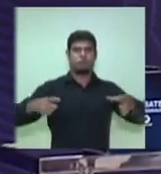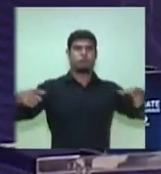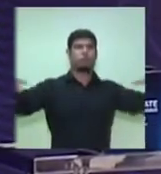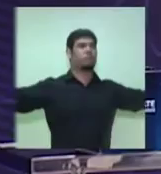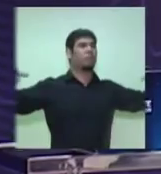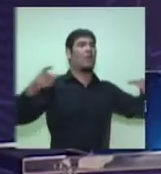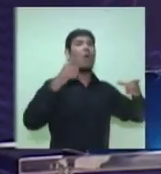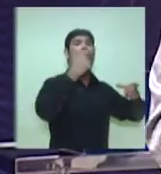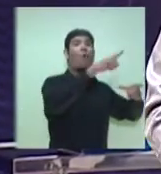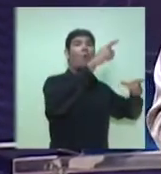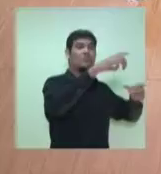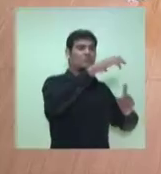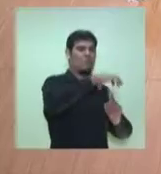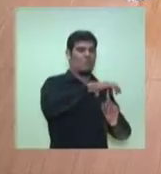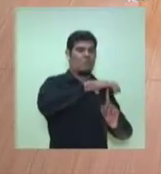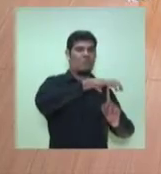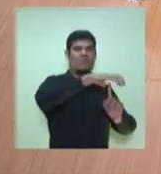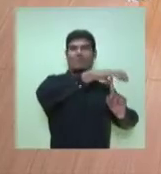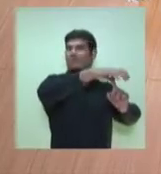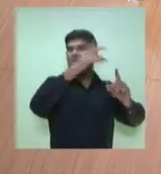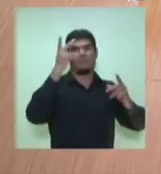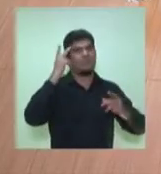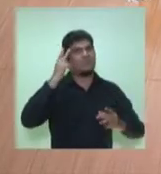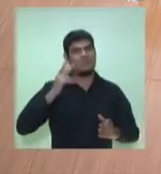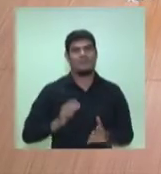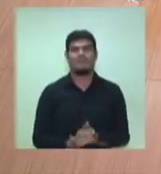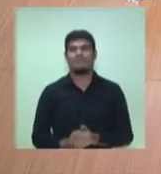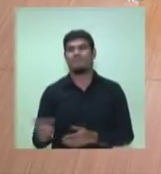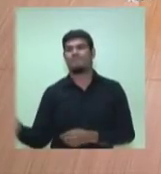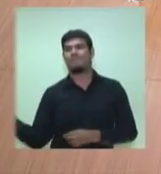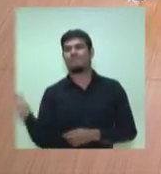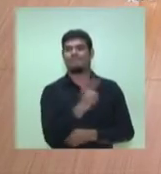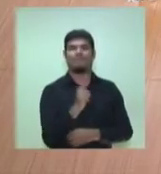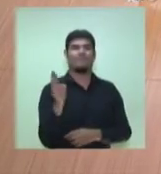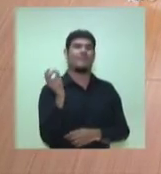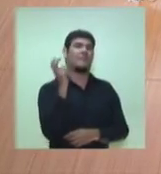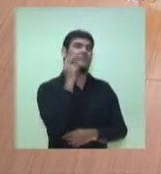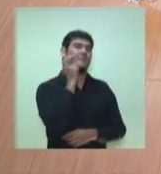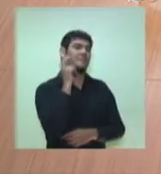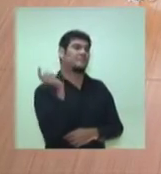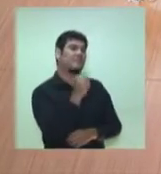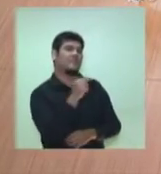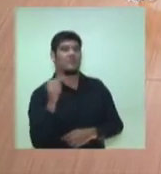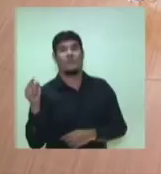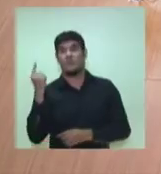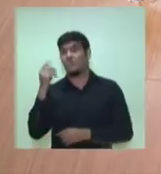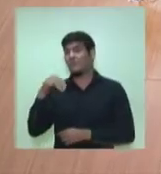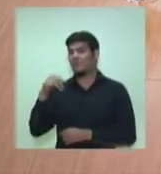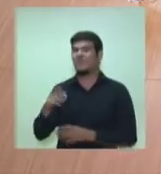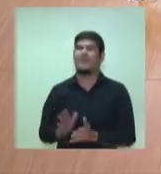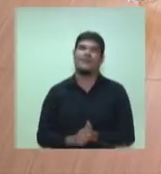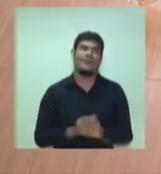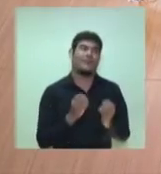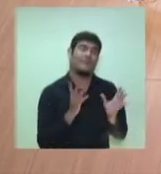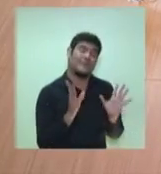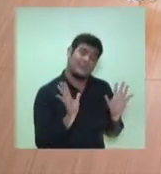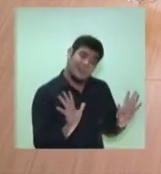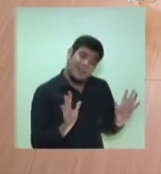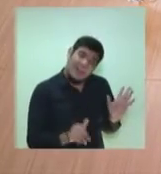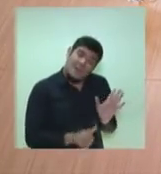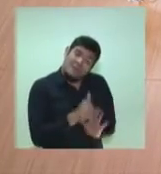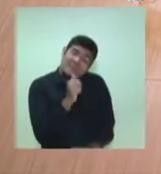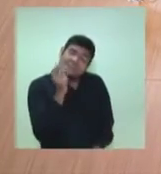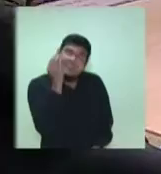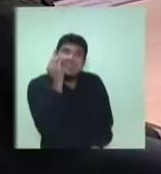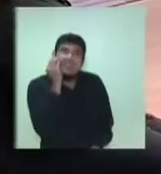em microempreendedores. Muito obrigado. Agora vamos para a réplica do candidato Marcelo Ramos. minuto para o senhor. Bem, Anoar, olha lá. A primeira coisa